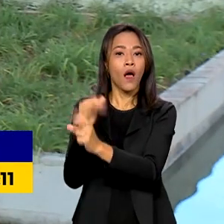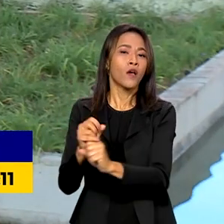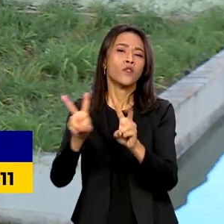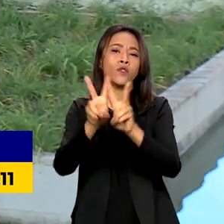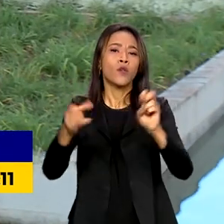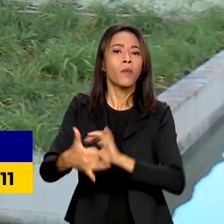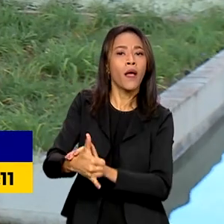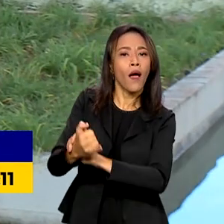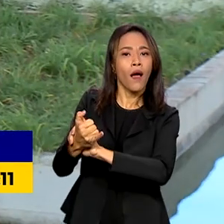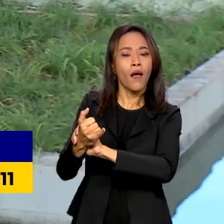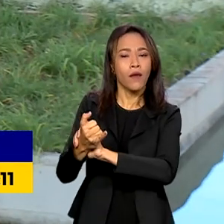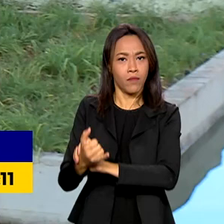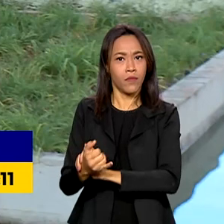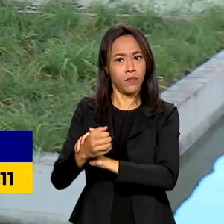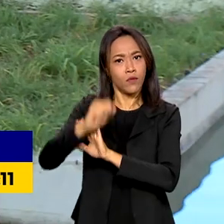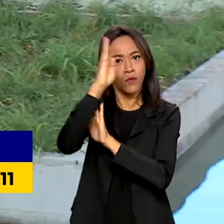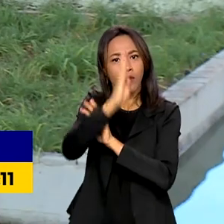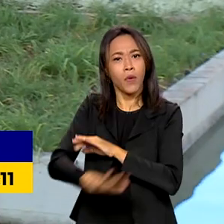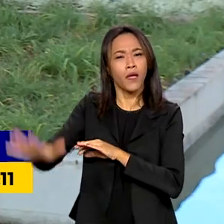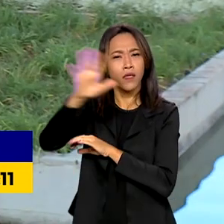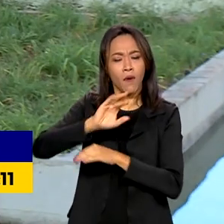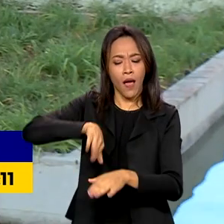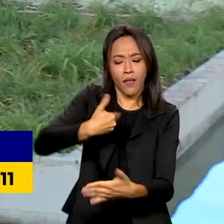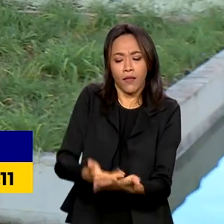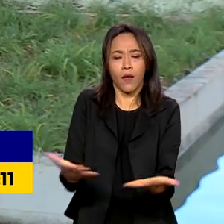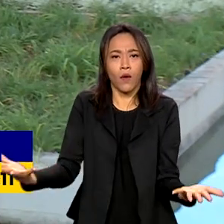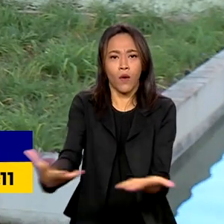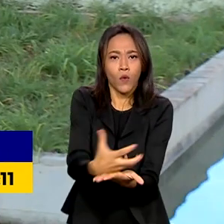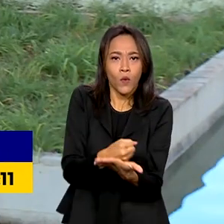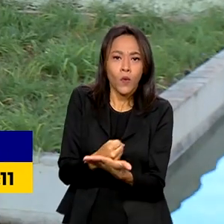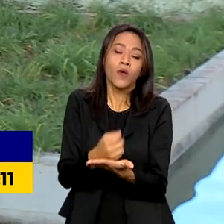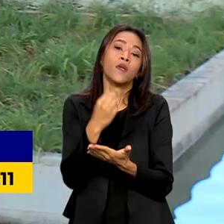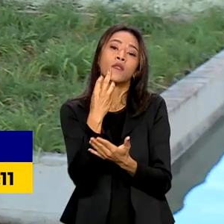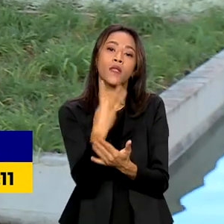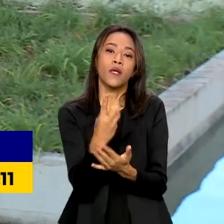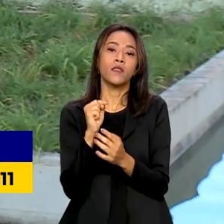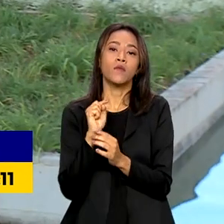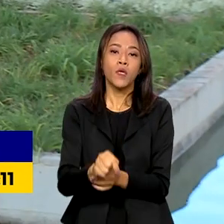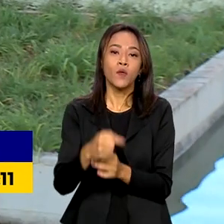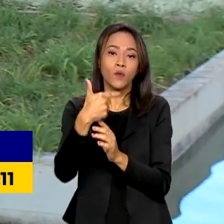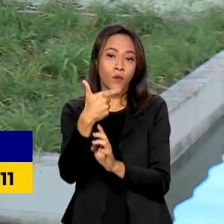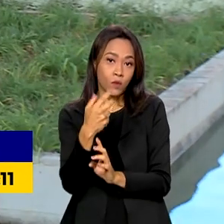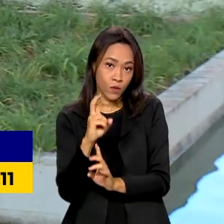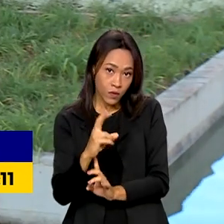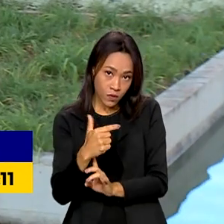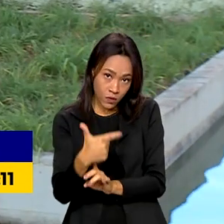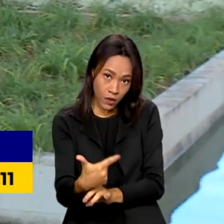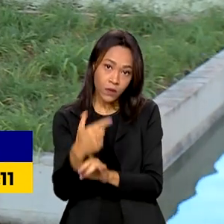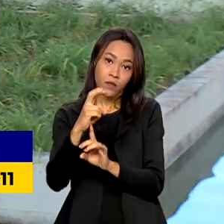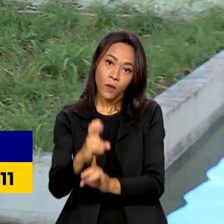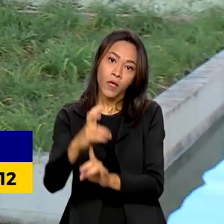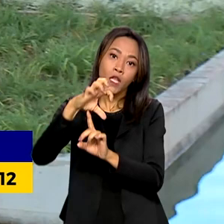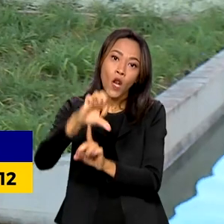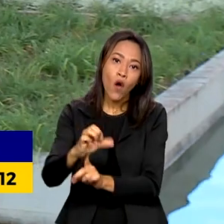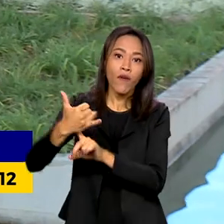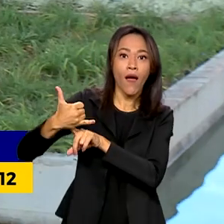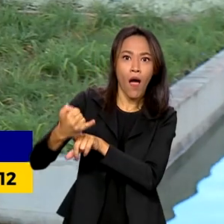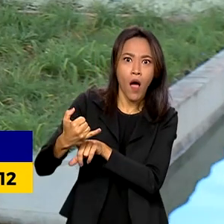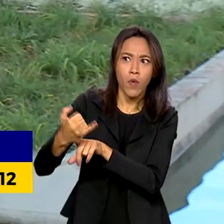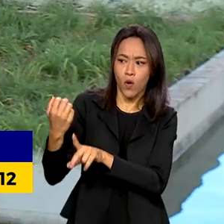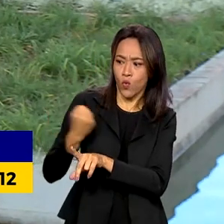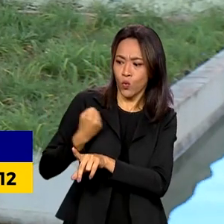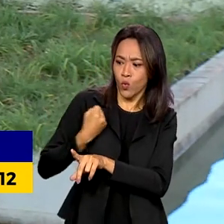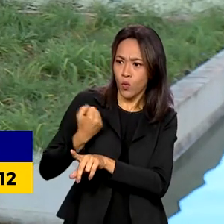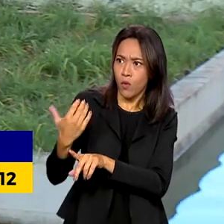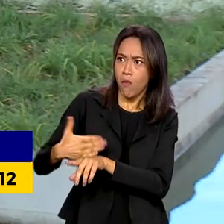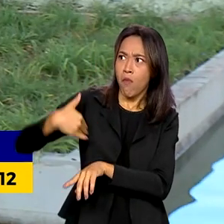2023, até agora, foram apreendidas 3.259 armas, número maior do que o